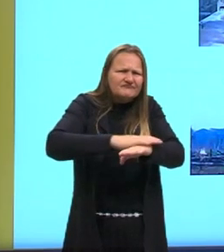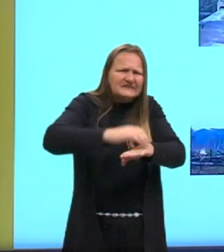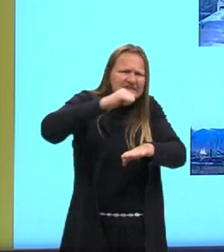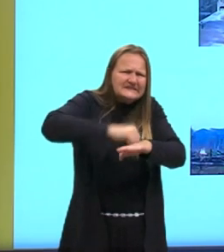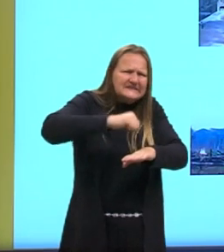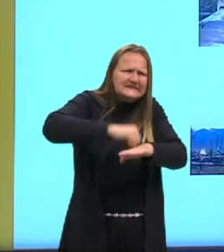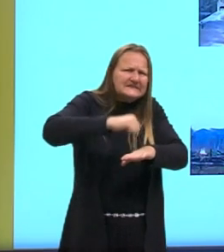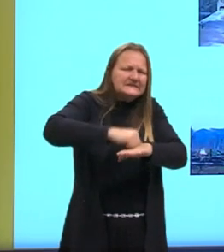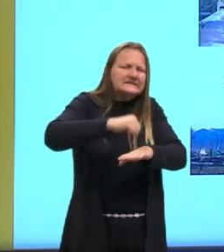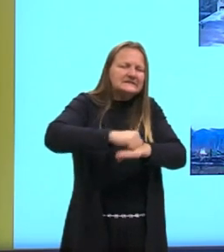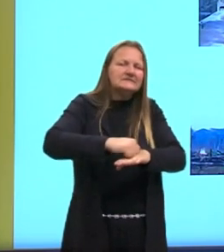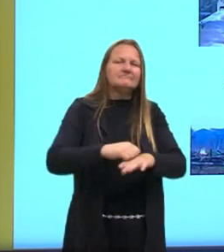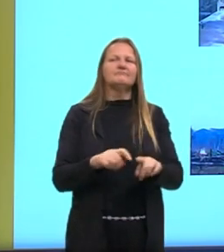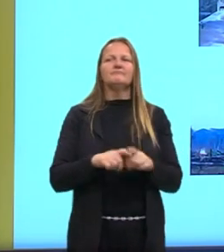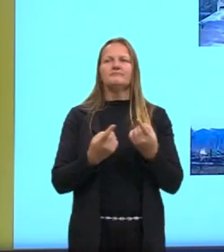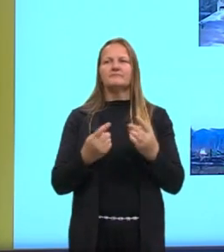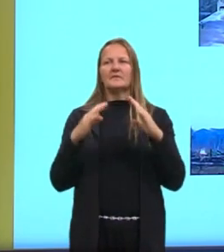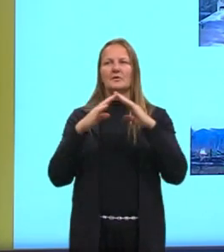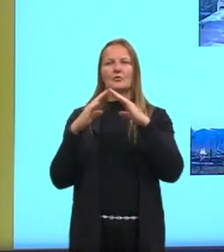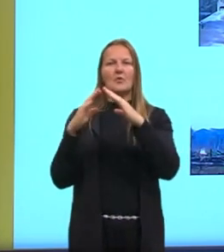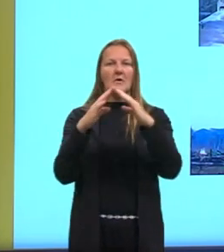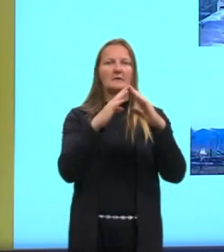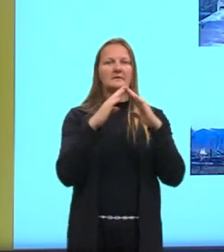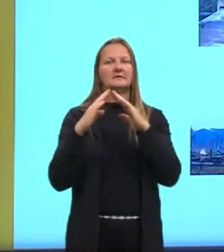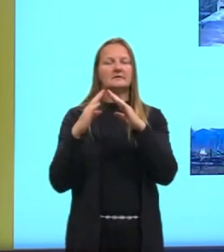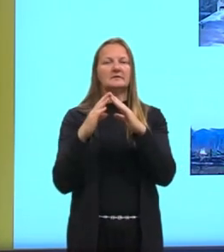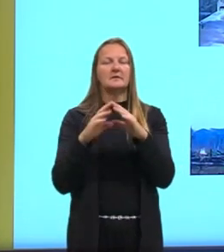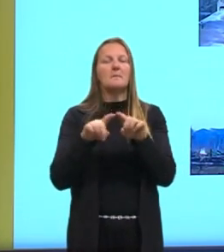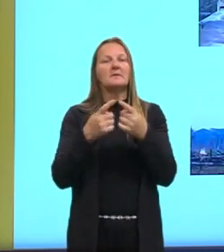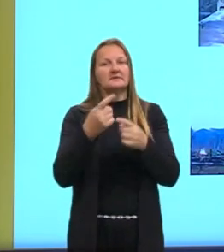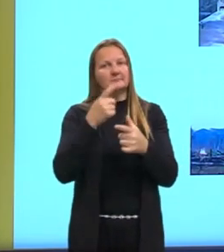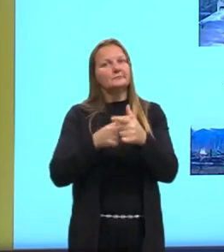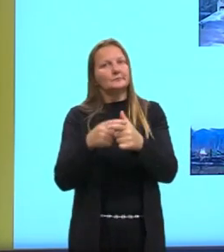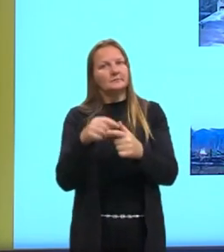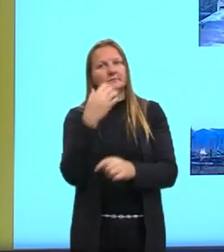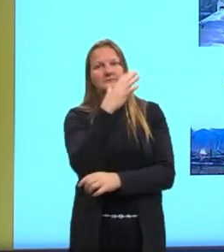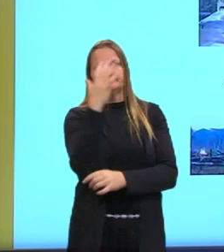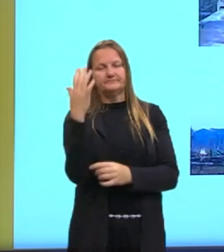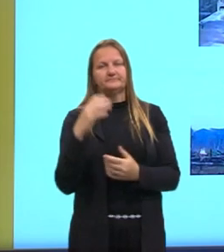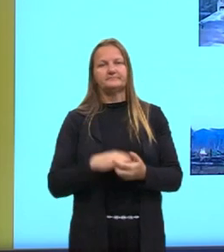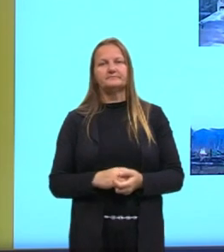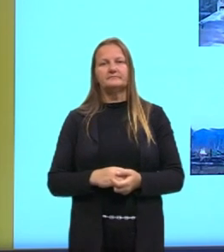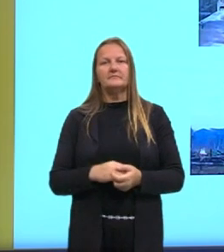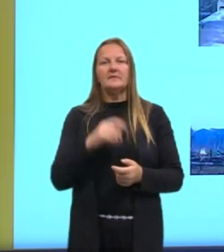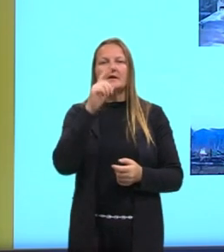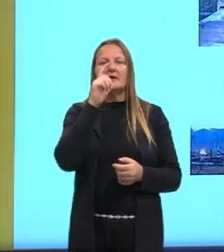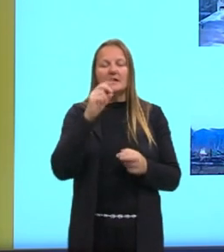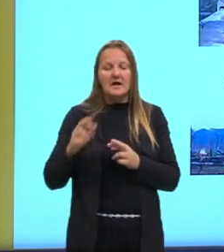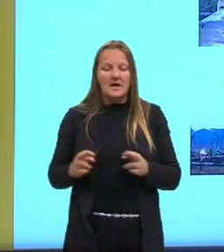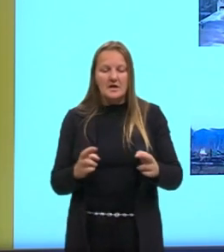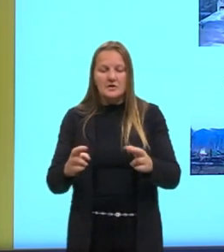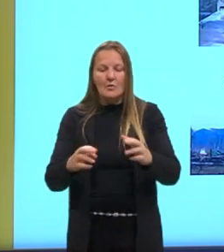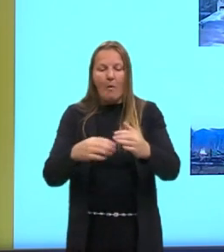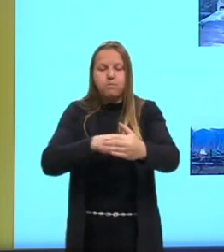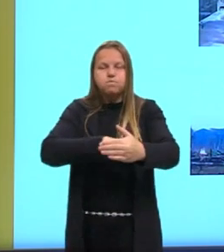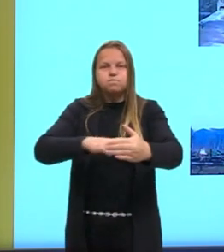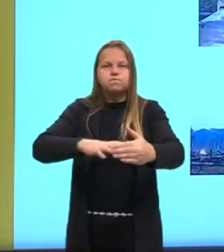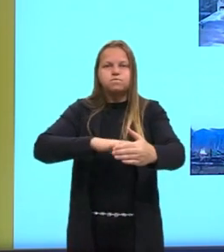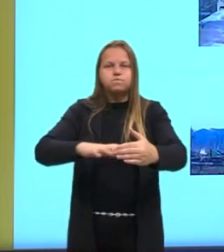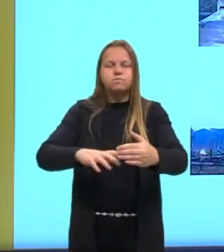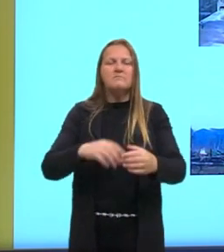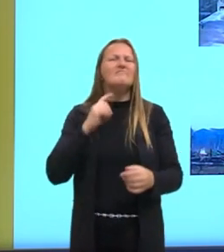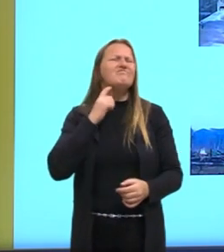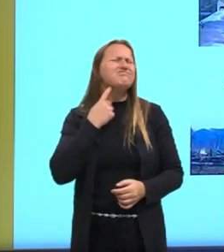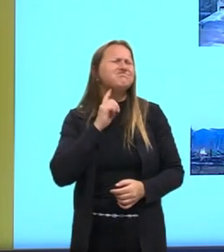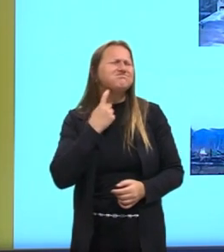bom, claro, mas também tem essa problemática ambiental. Represamento de rios, poluição dos solos, dos